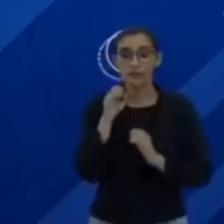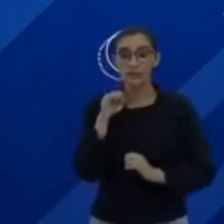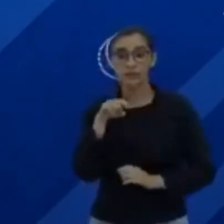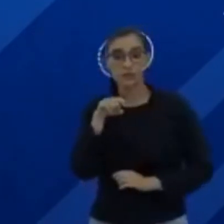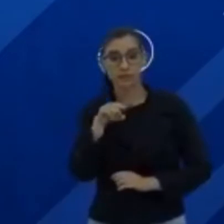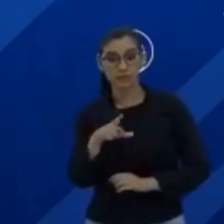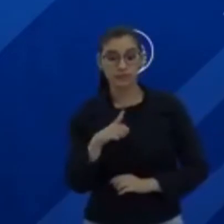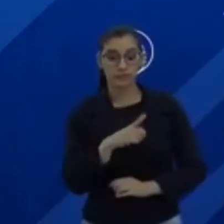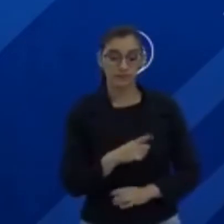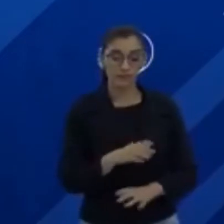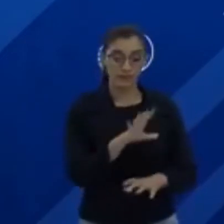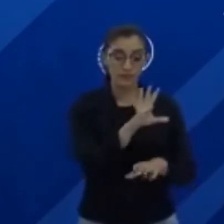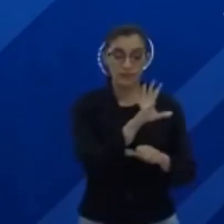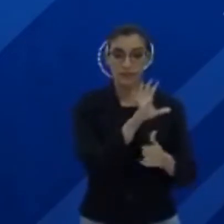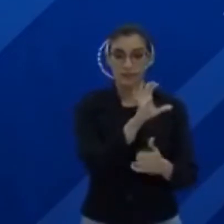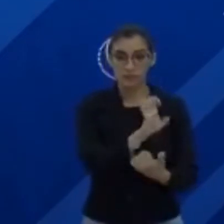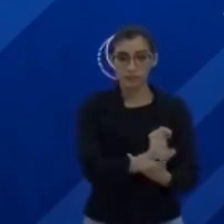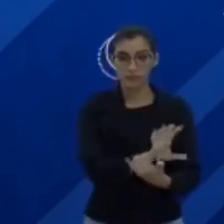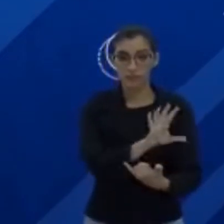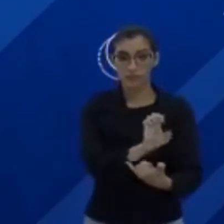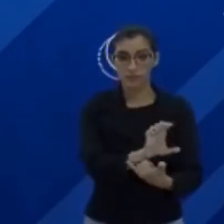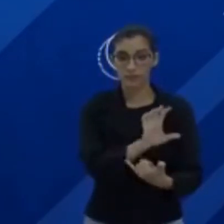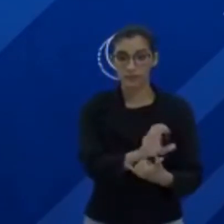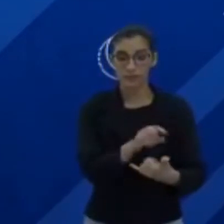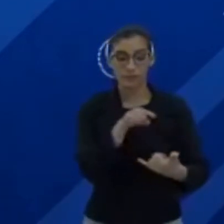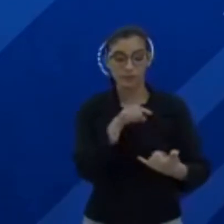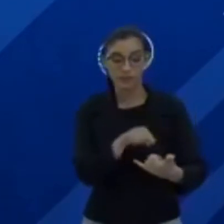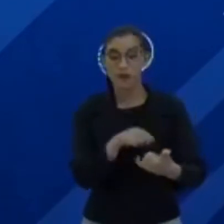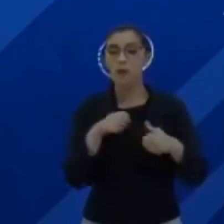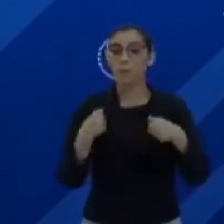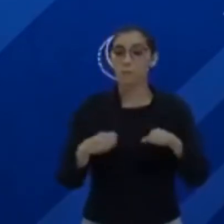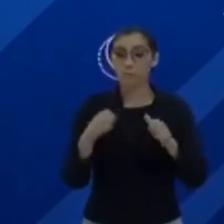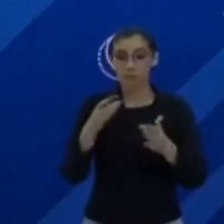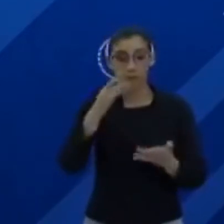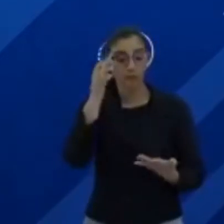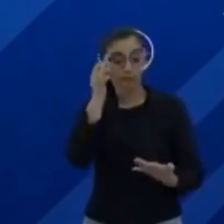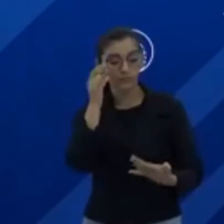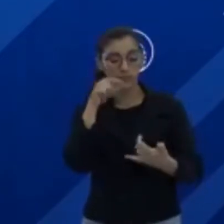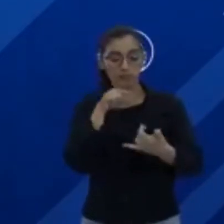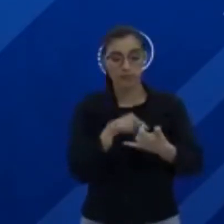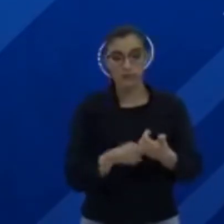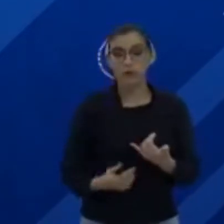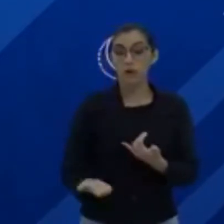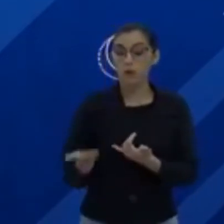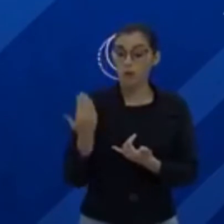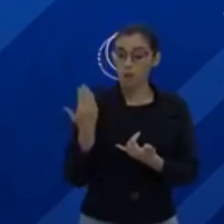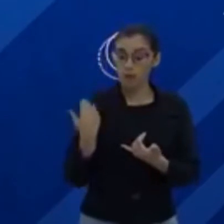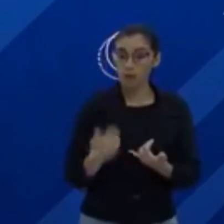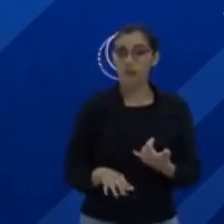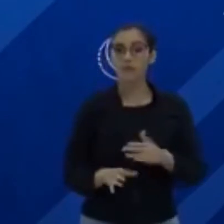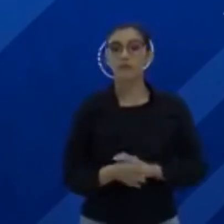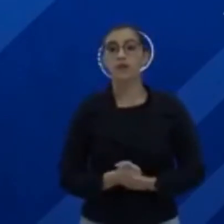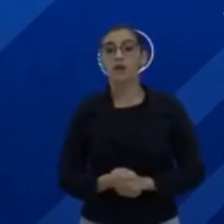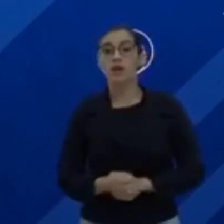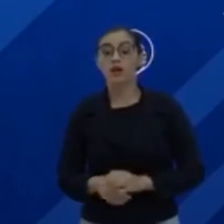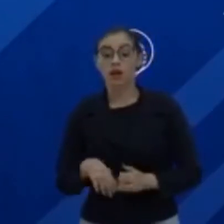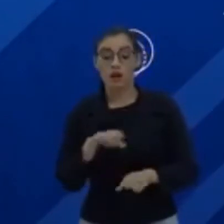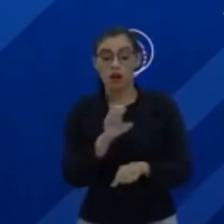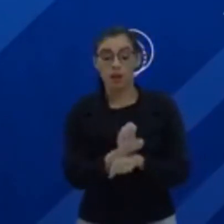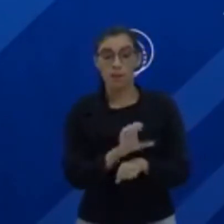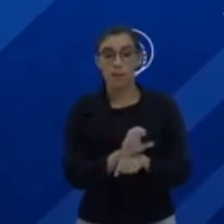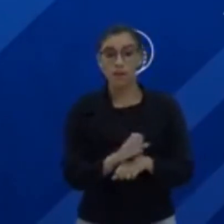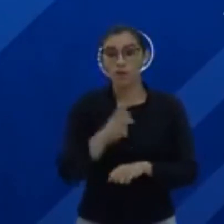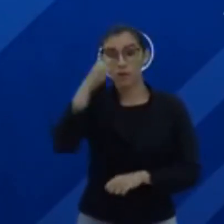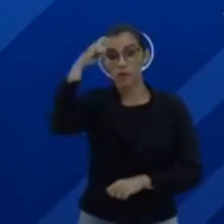aplicativo do celular, então você pode também assistir as nossas aulas online e também rever aulas anteriores. O aplicativo é Cultura Rede de